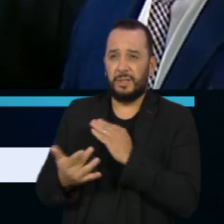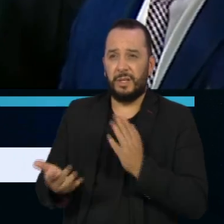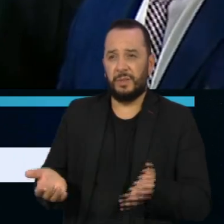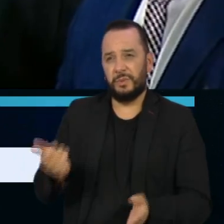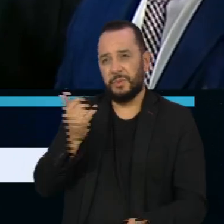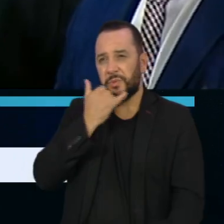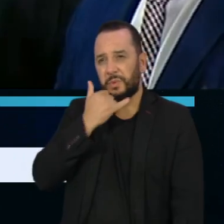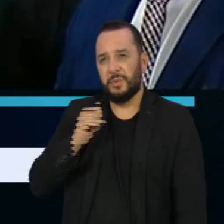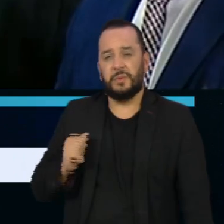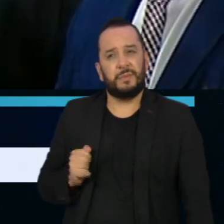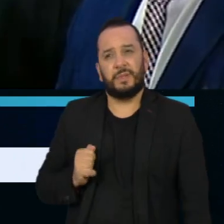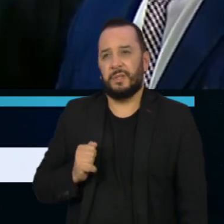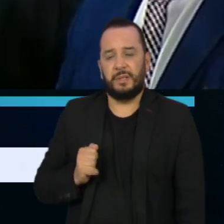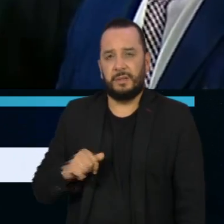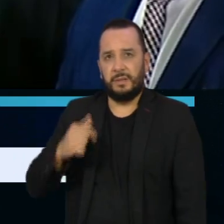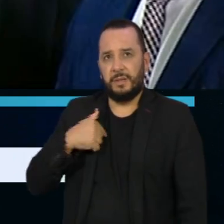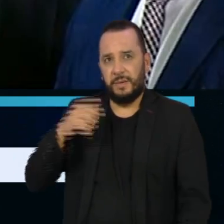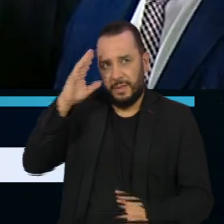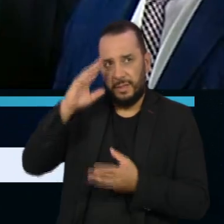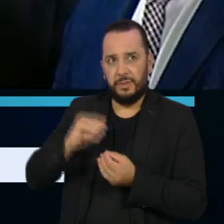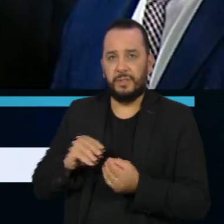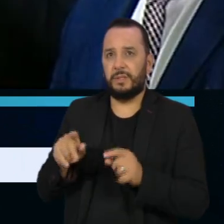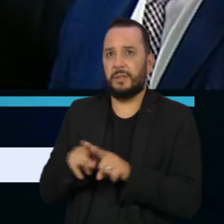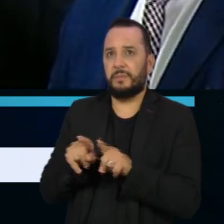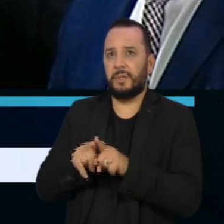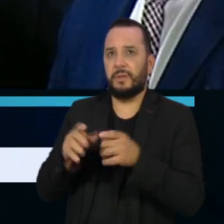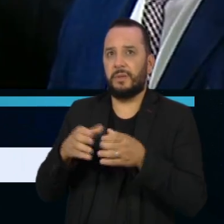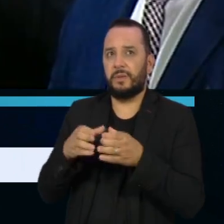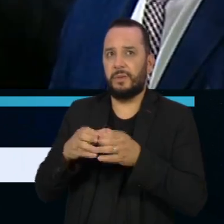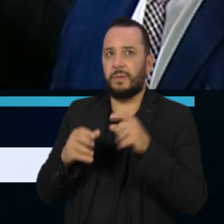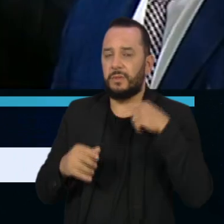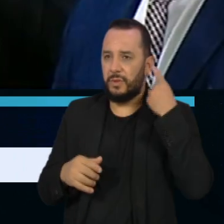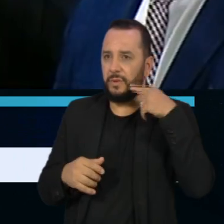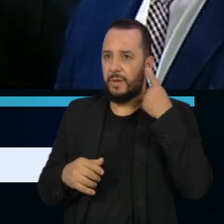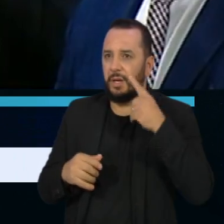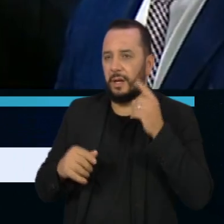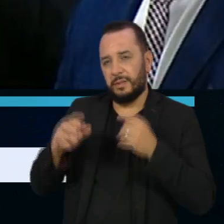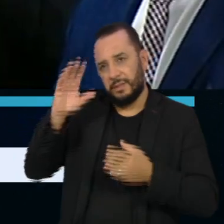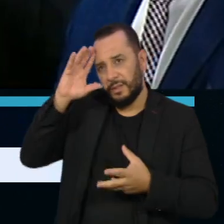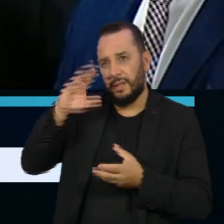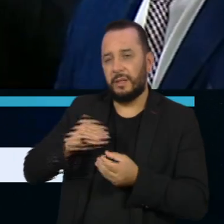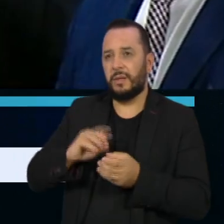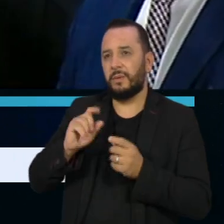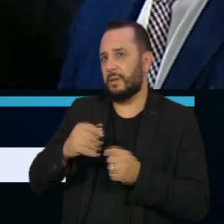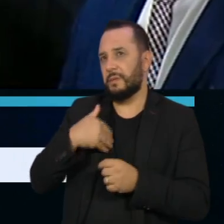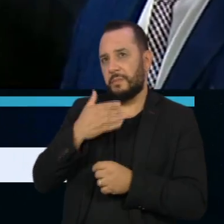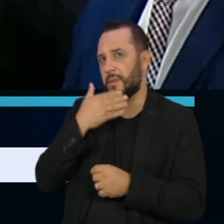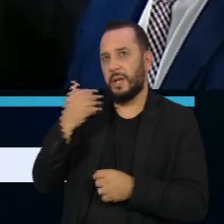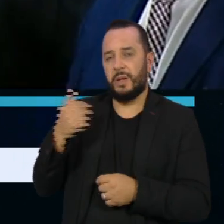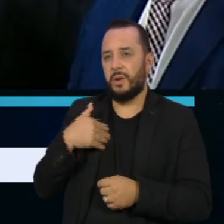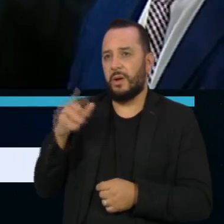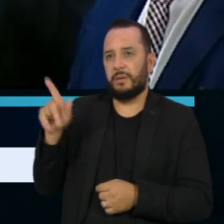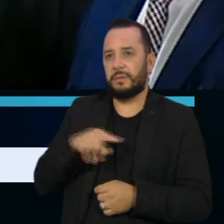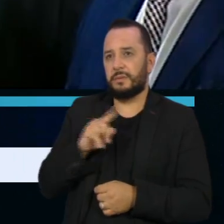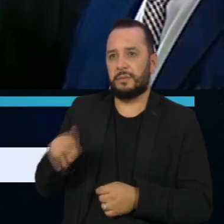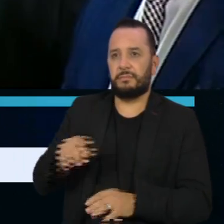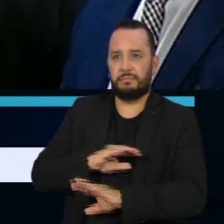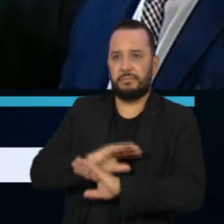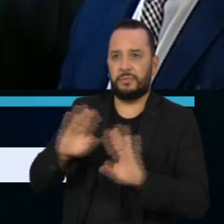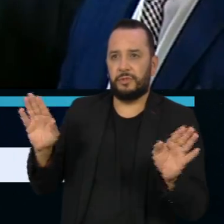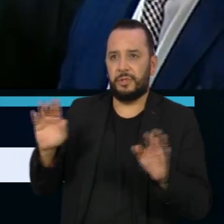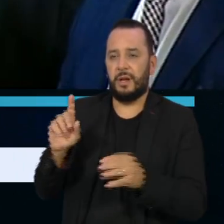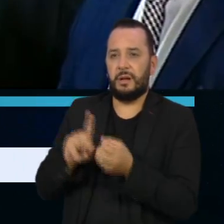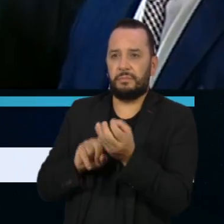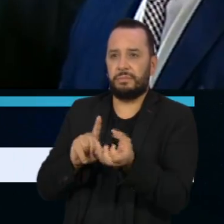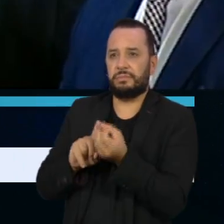entendi, os advogados também entenderam dessa forma, que seria o melhor encerrar, porque tudo que tinha que ser falado já foi